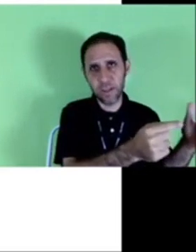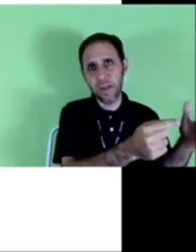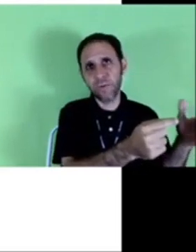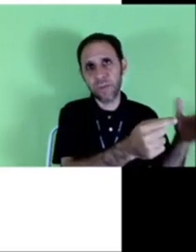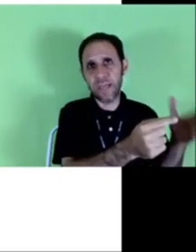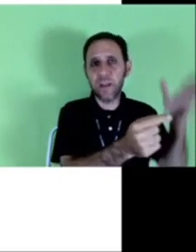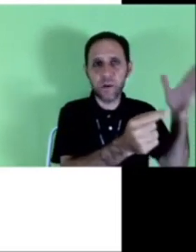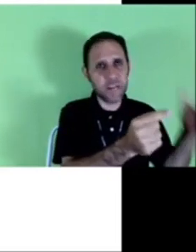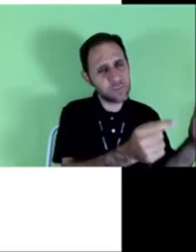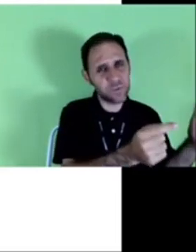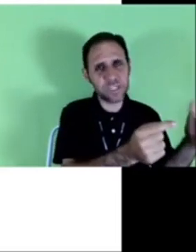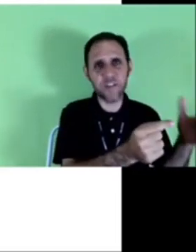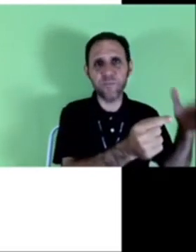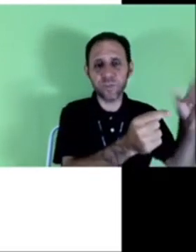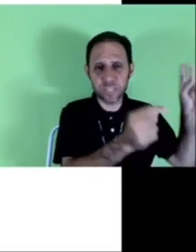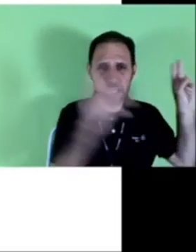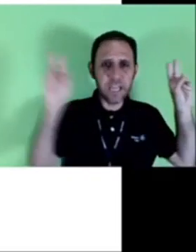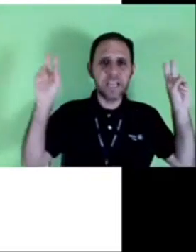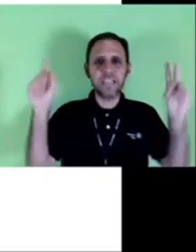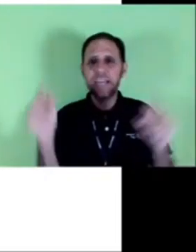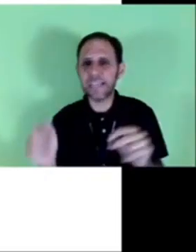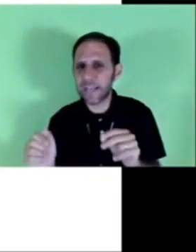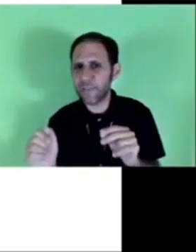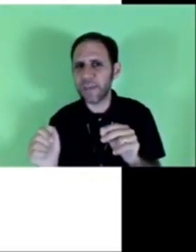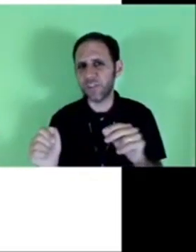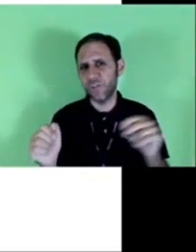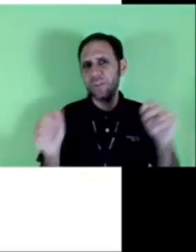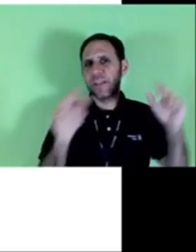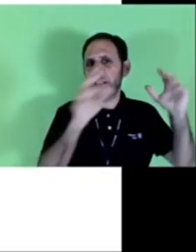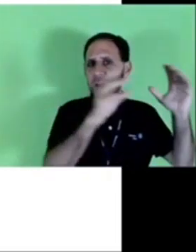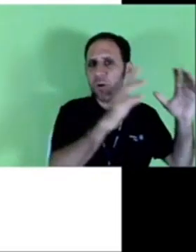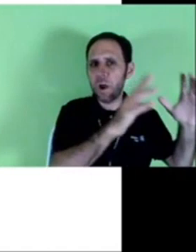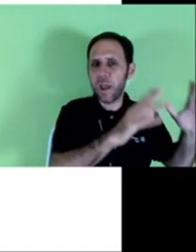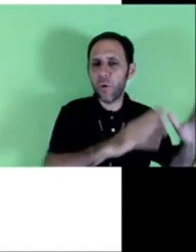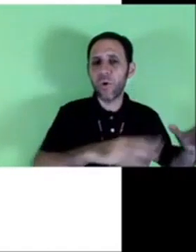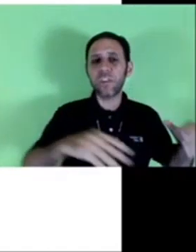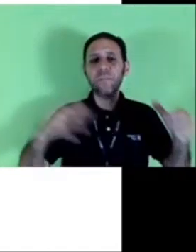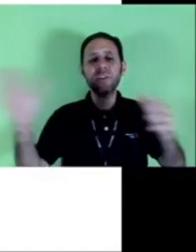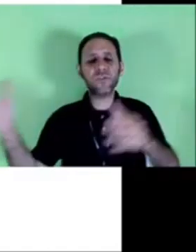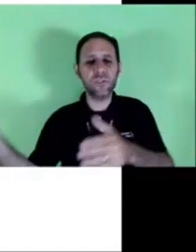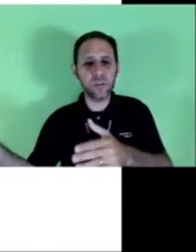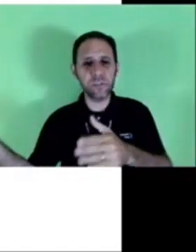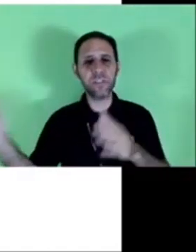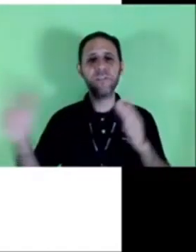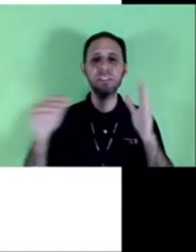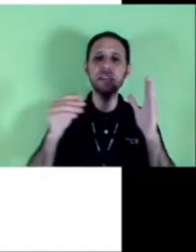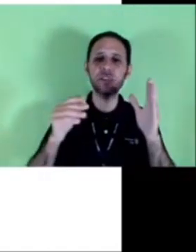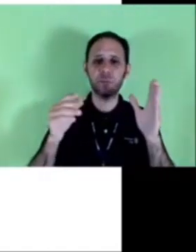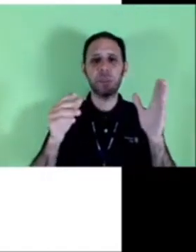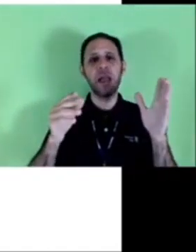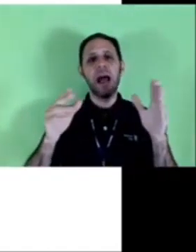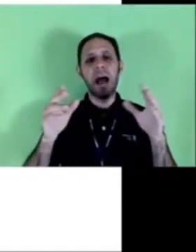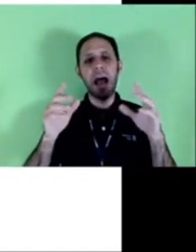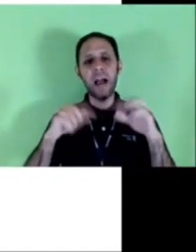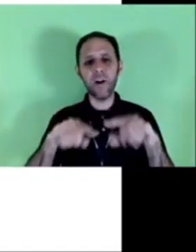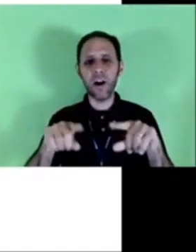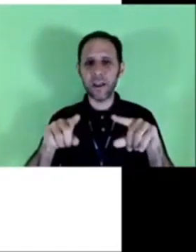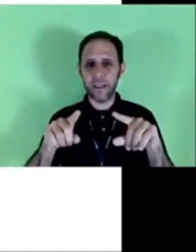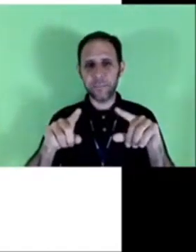anos, porque ele não é responsável por si, tecnicamente. Então é outra pessoa que precisa fazer isso.